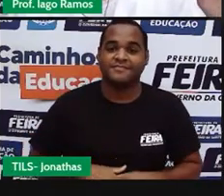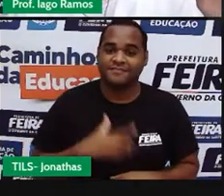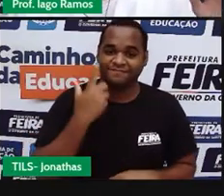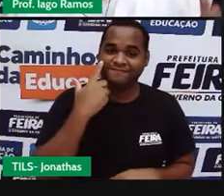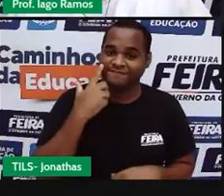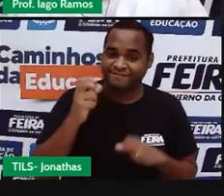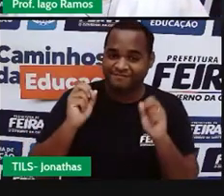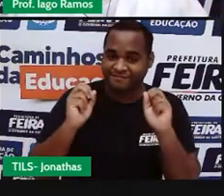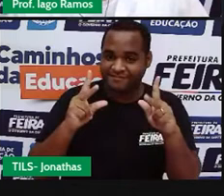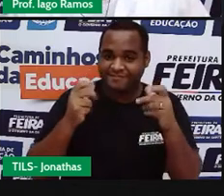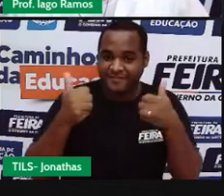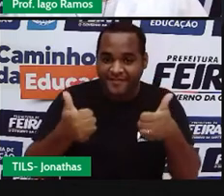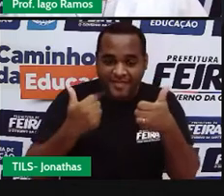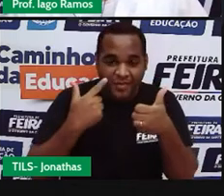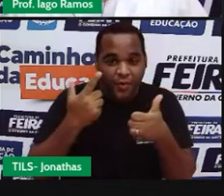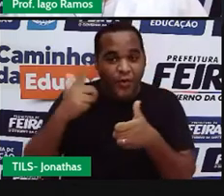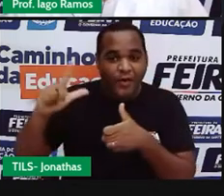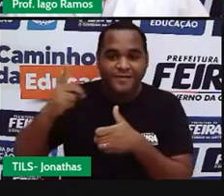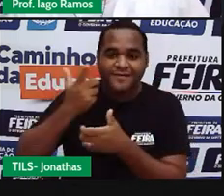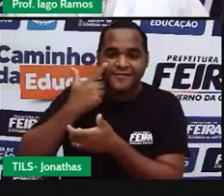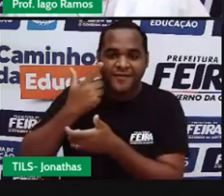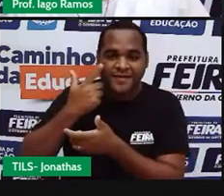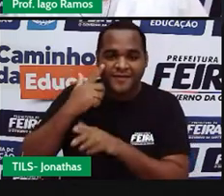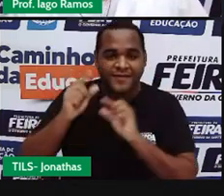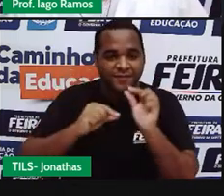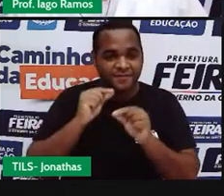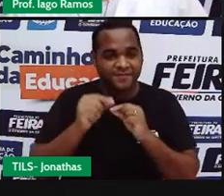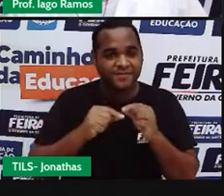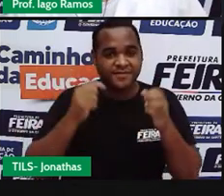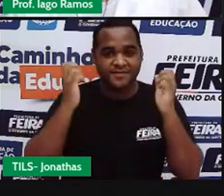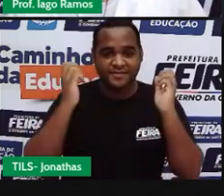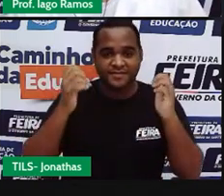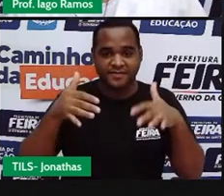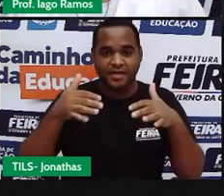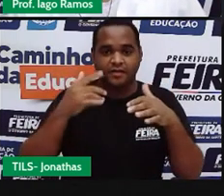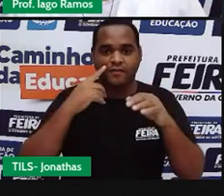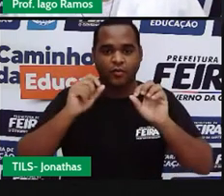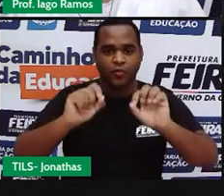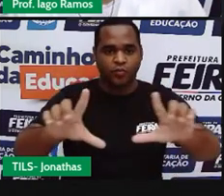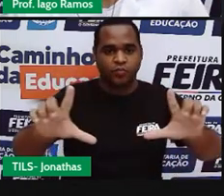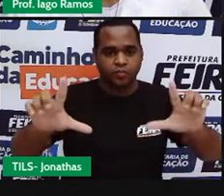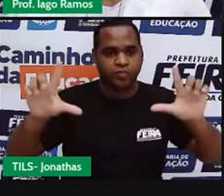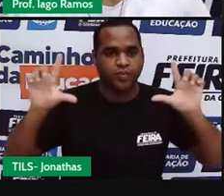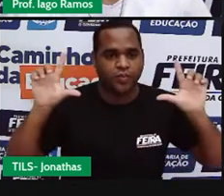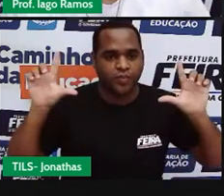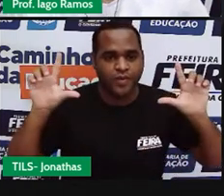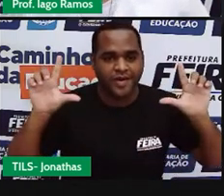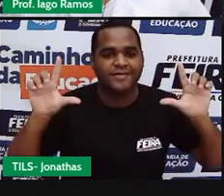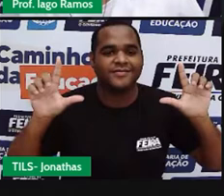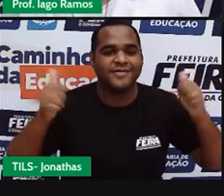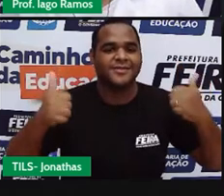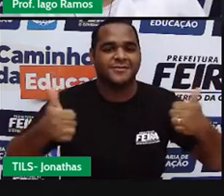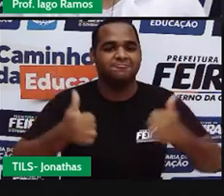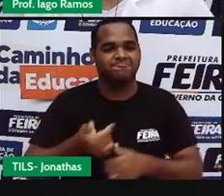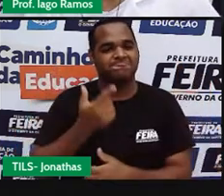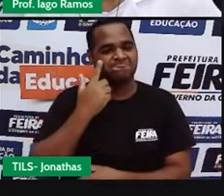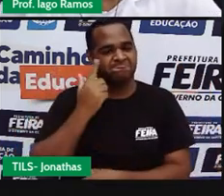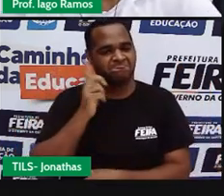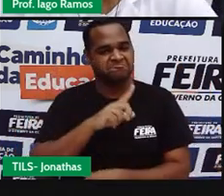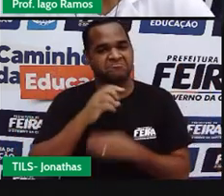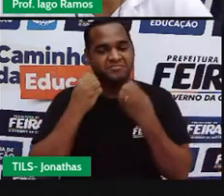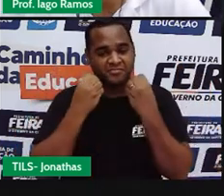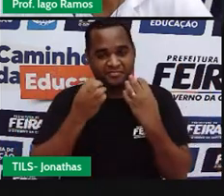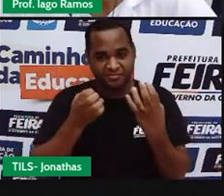Pronto, tá aí, ó. Olha só. Vamos só dar um zoom. Aê, agora sim,